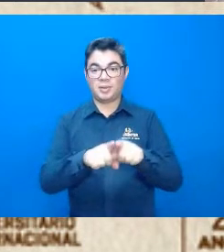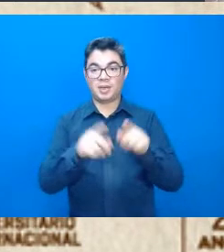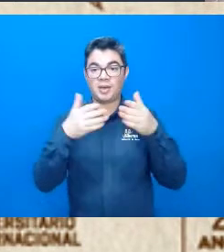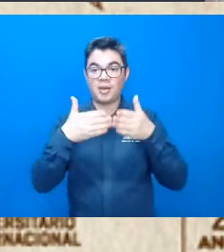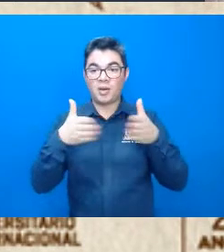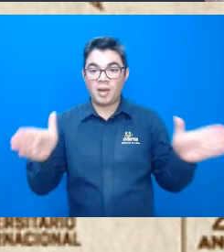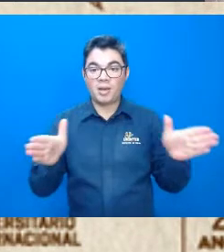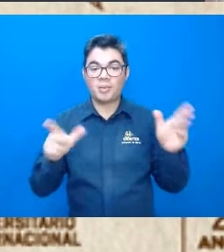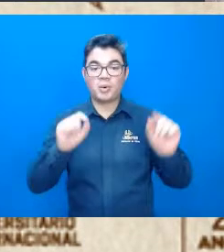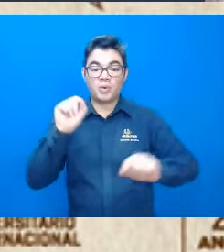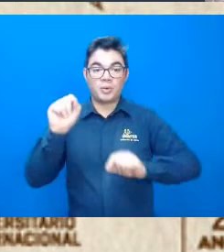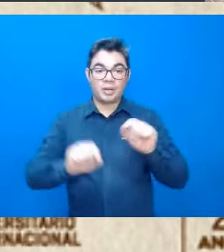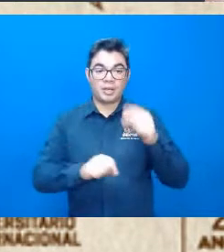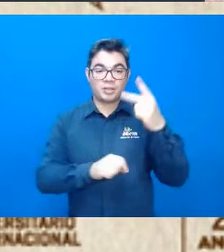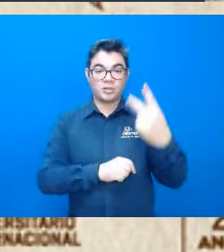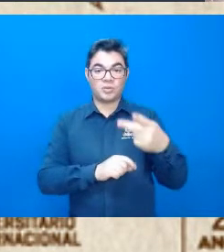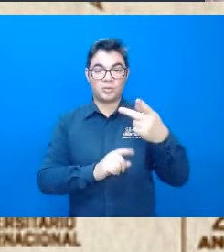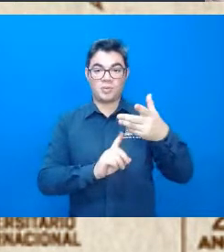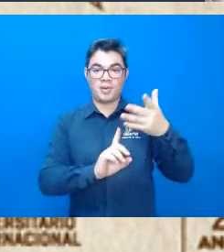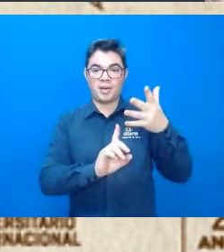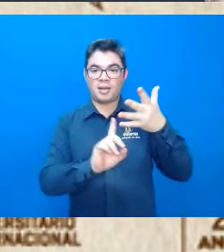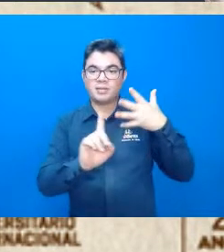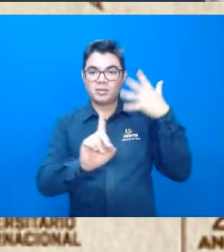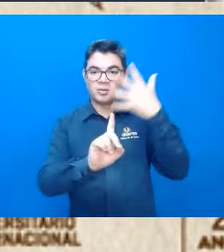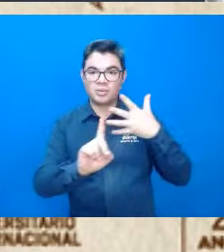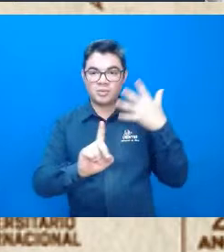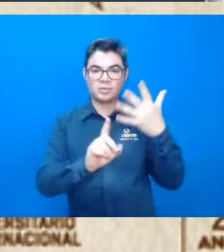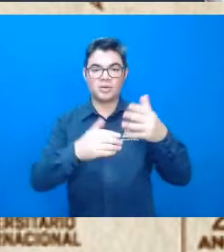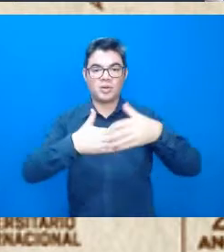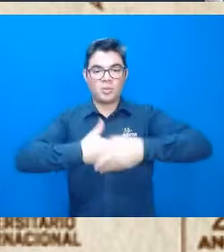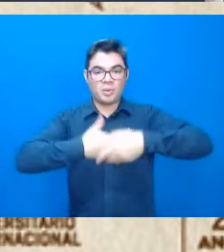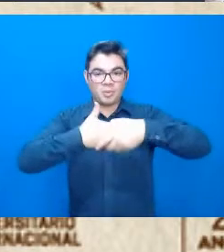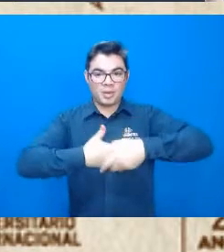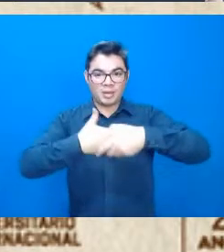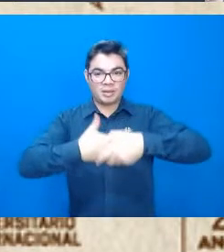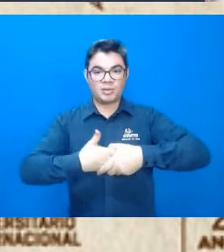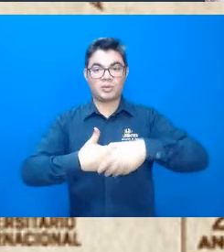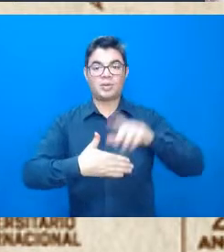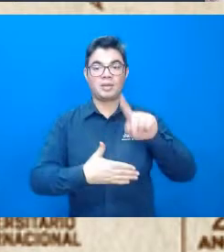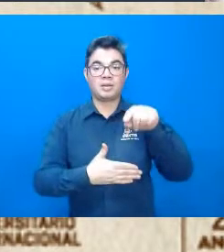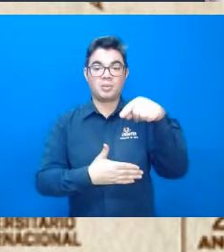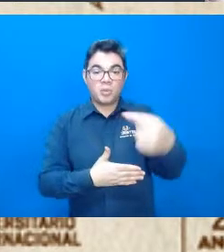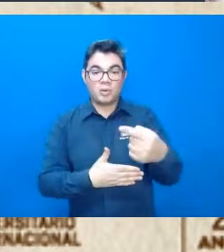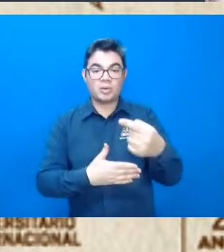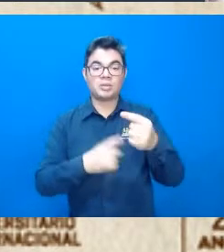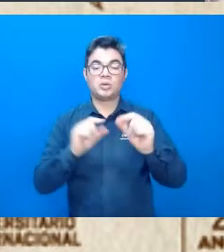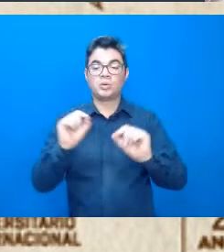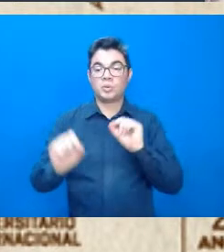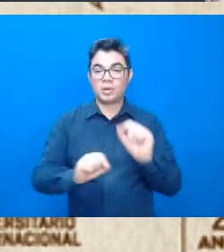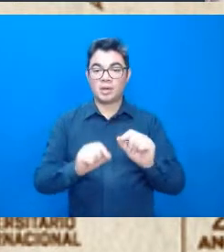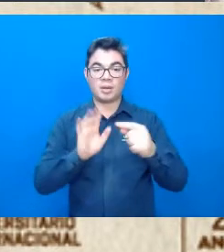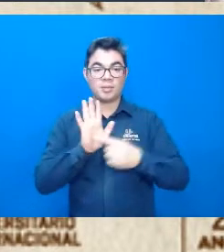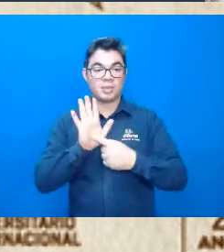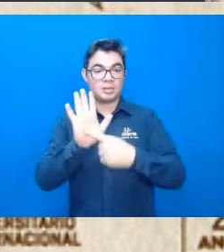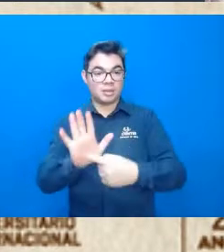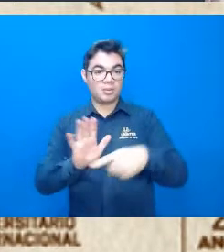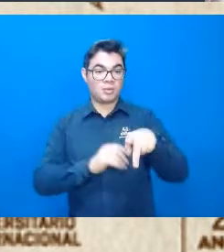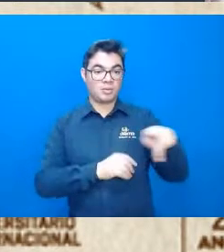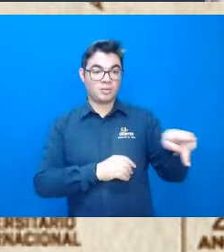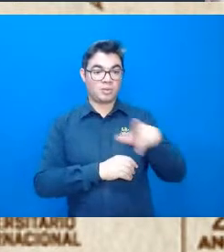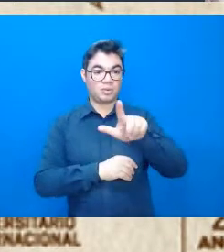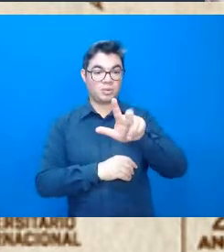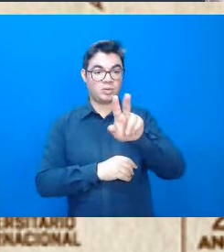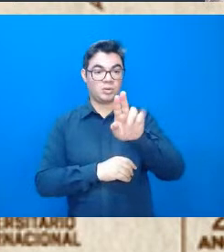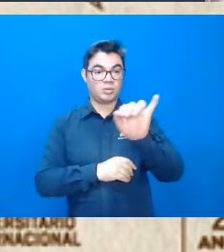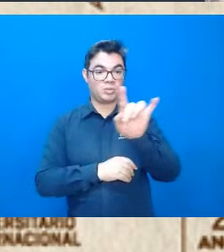para a sua fala inicial aí os seus cumprimentos, e para, né, apresentar o professor Luiz, eu